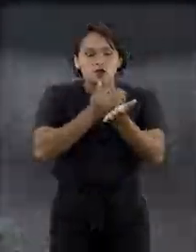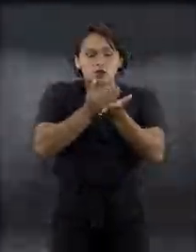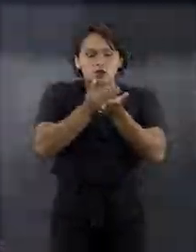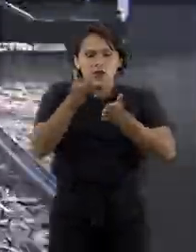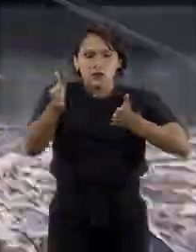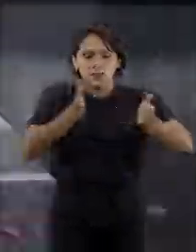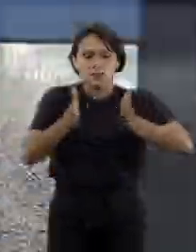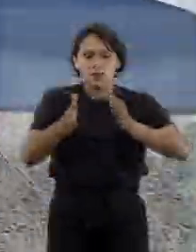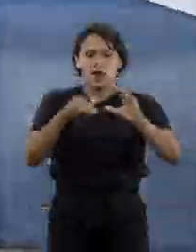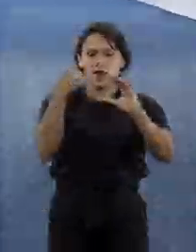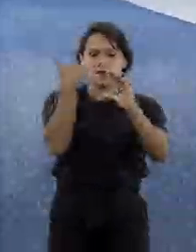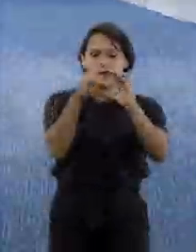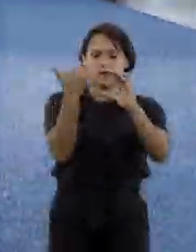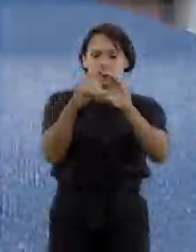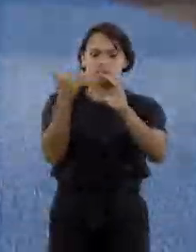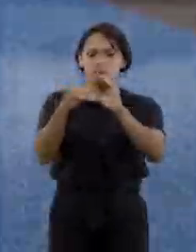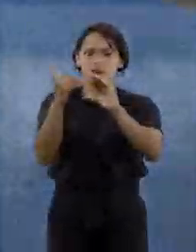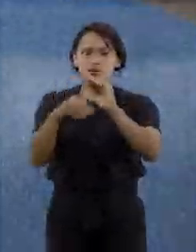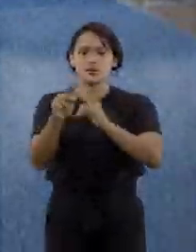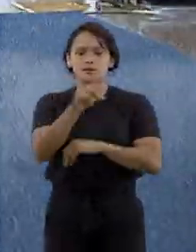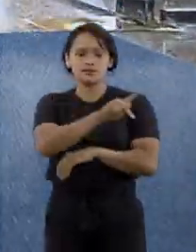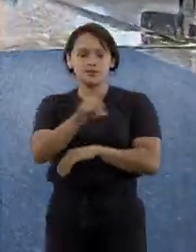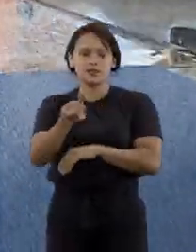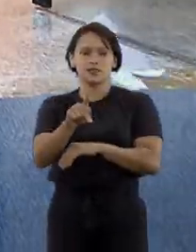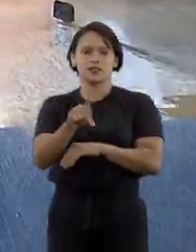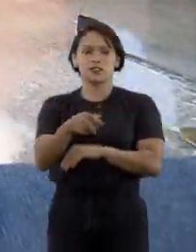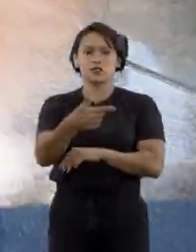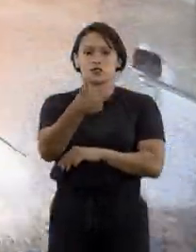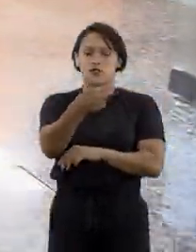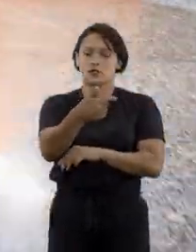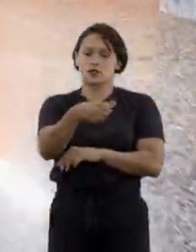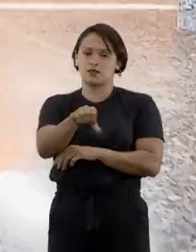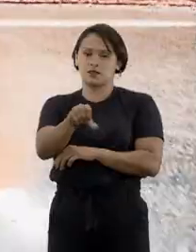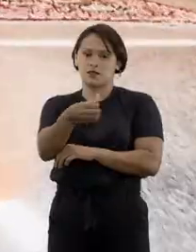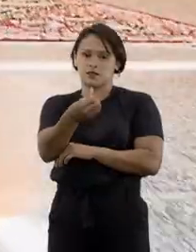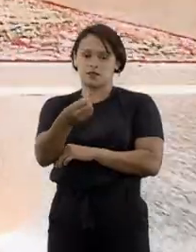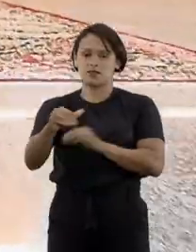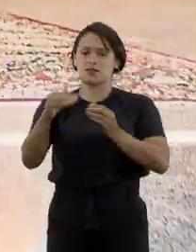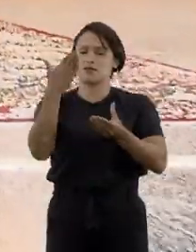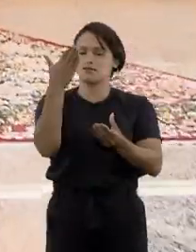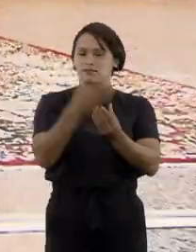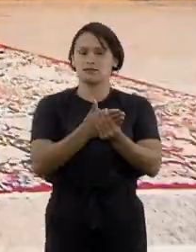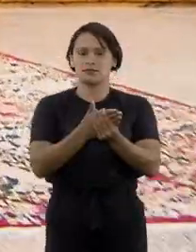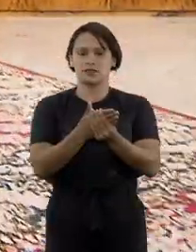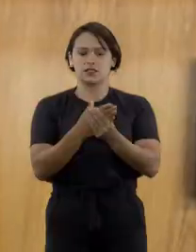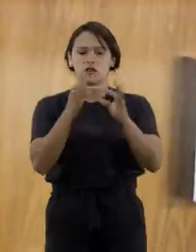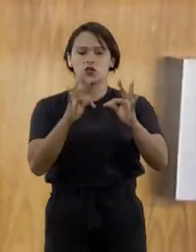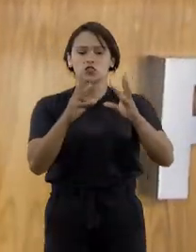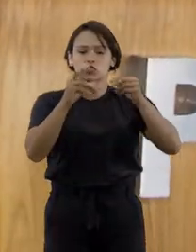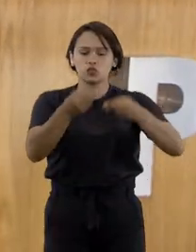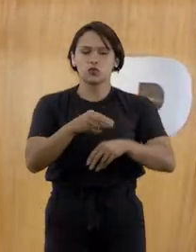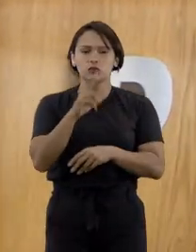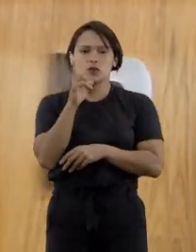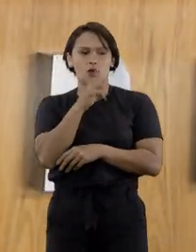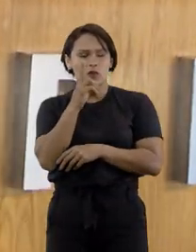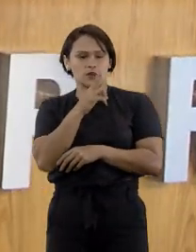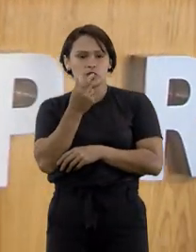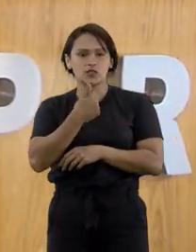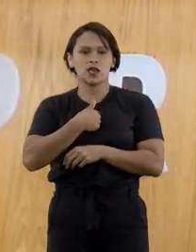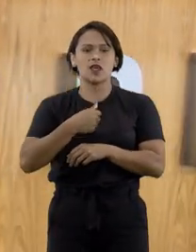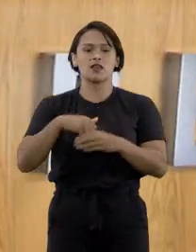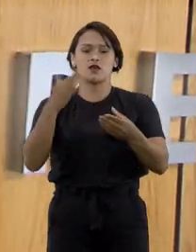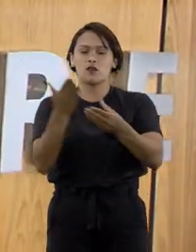Durante esse período, foram encaminhados para a presidência do STJ 296 processos. Todos medidas